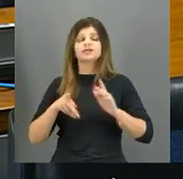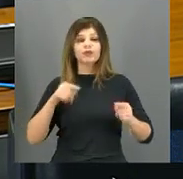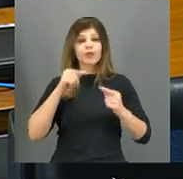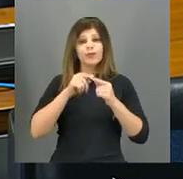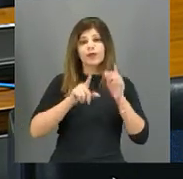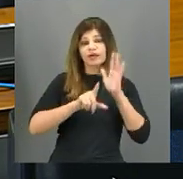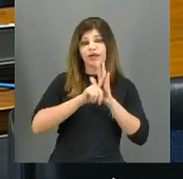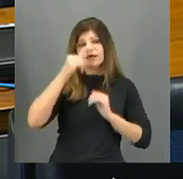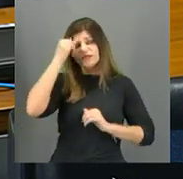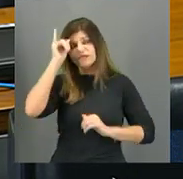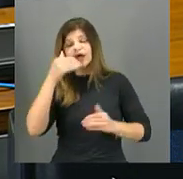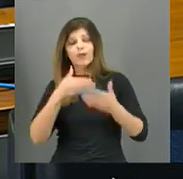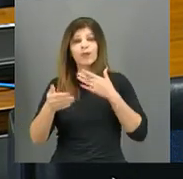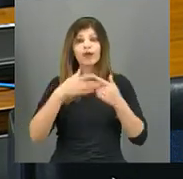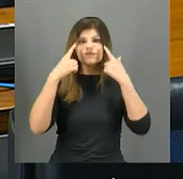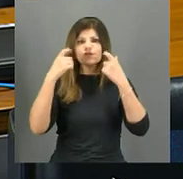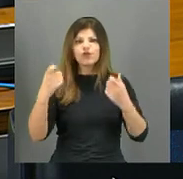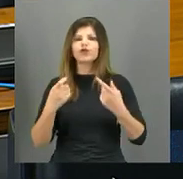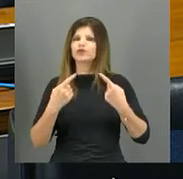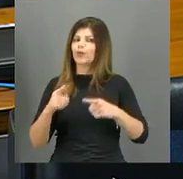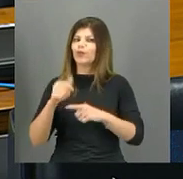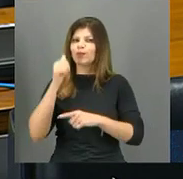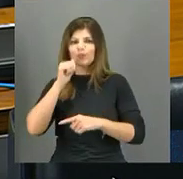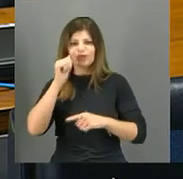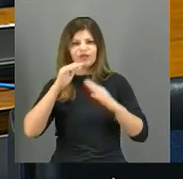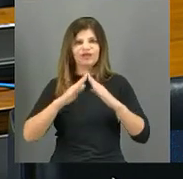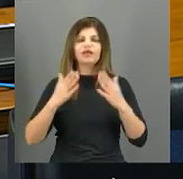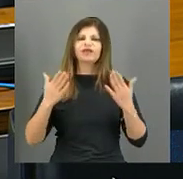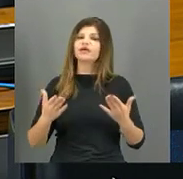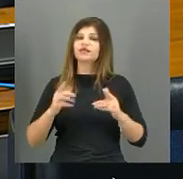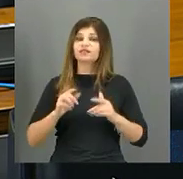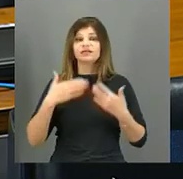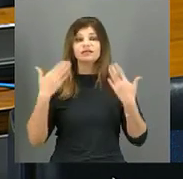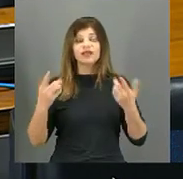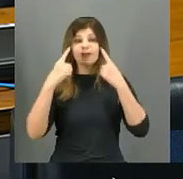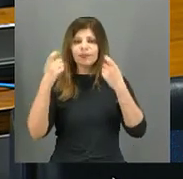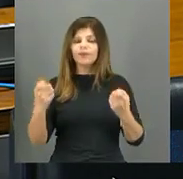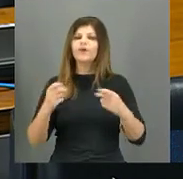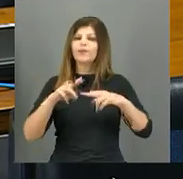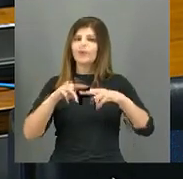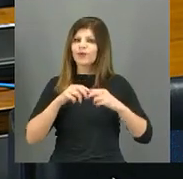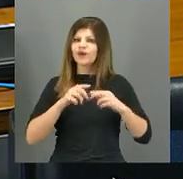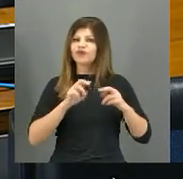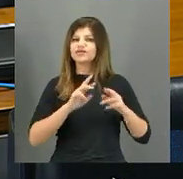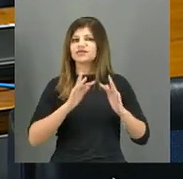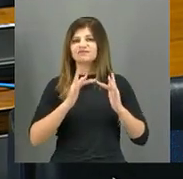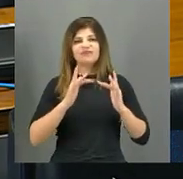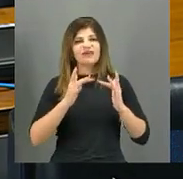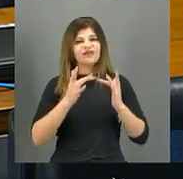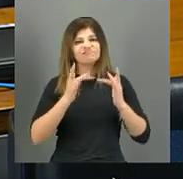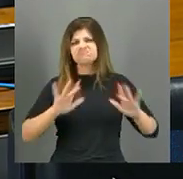lei é coibir e cessar qualquer tipo de violência no seu doméstico. Em muitos casos, a violência ocorre após o rompimento de relacionamentos,